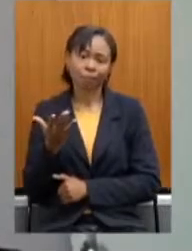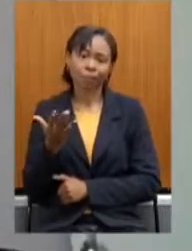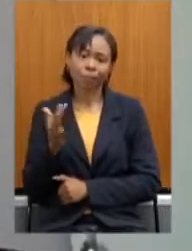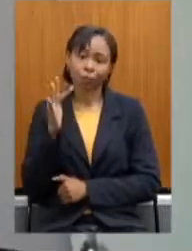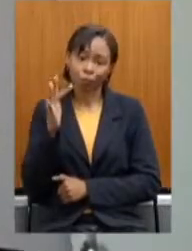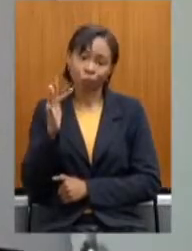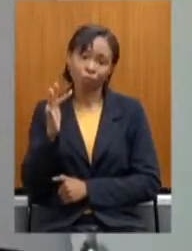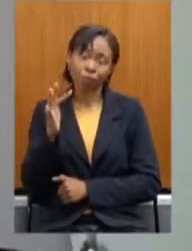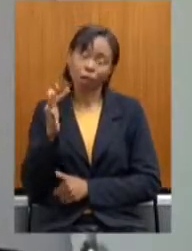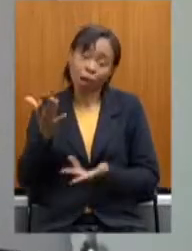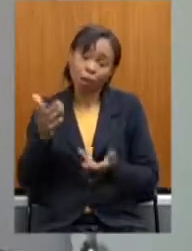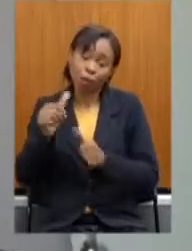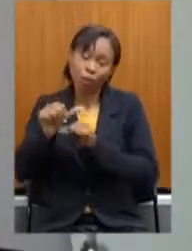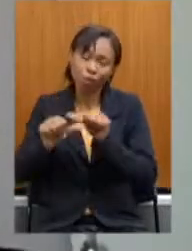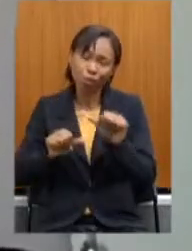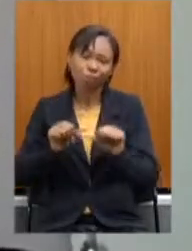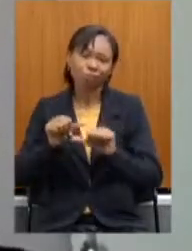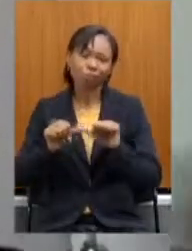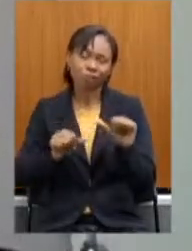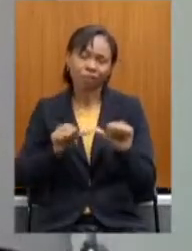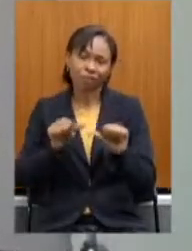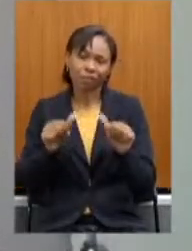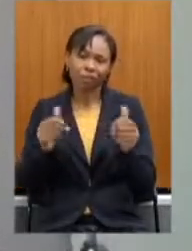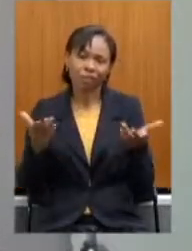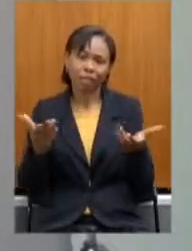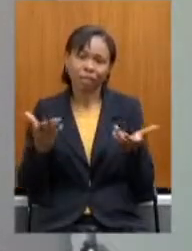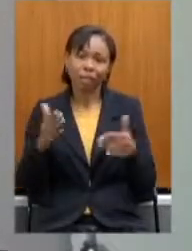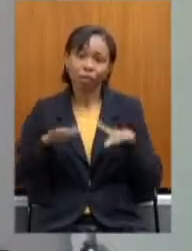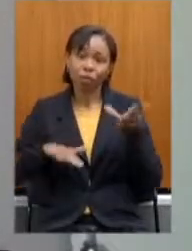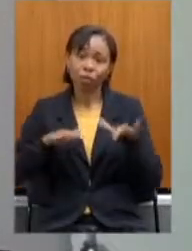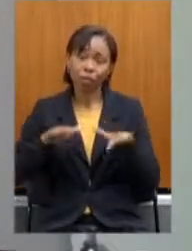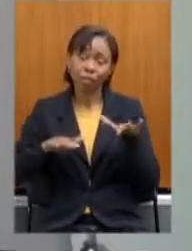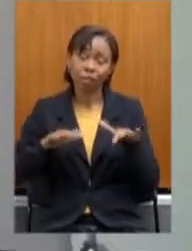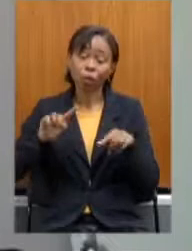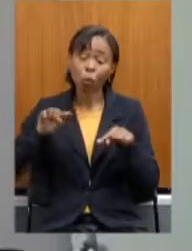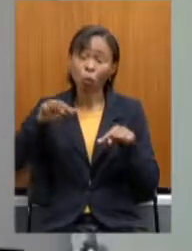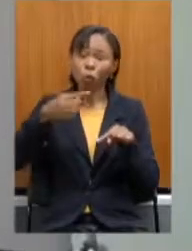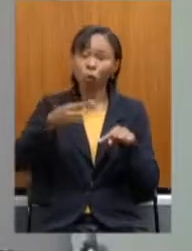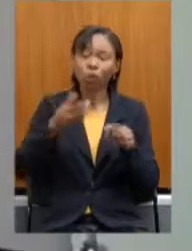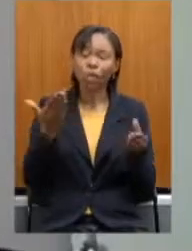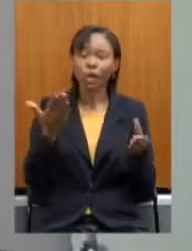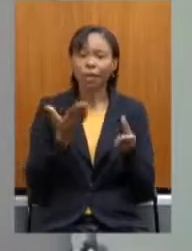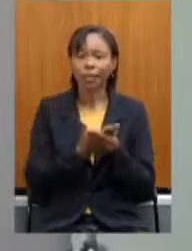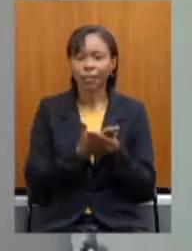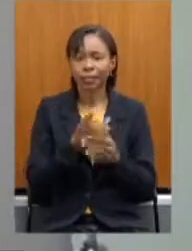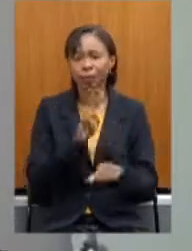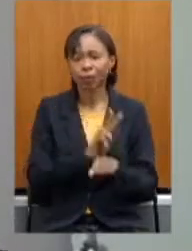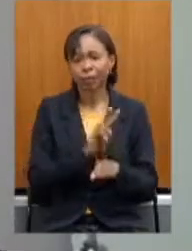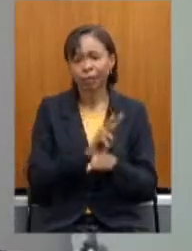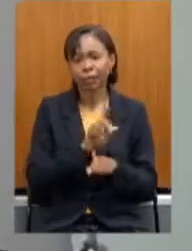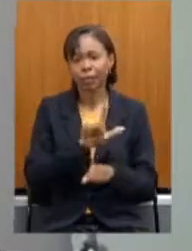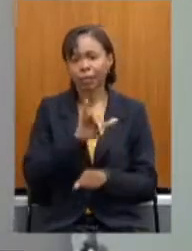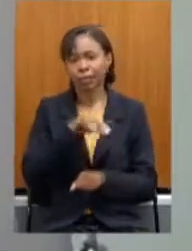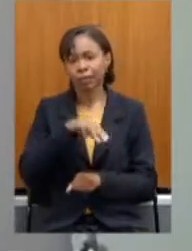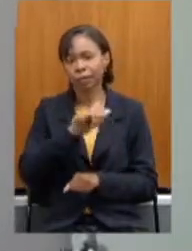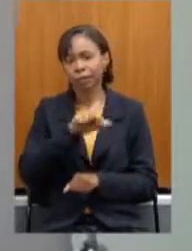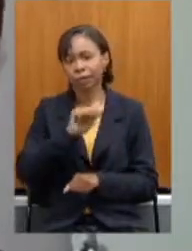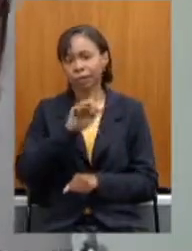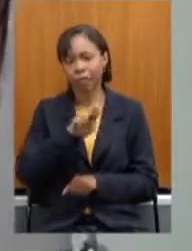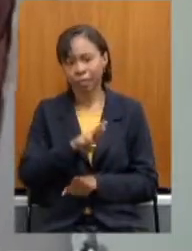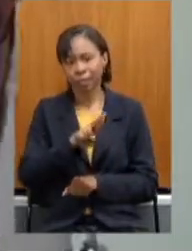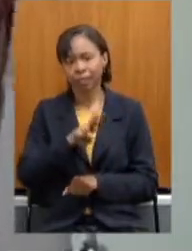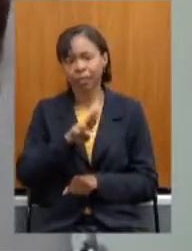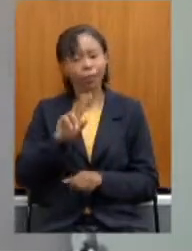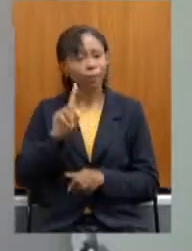deferidas. Podemos ter, inclusive, nos próximos dias, liminares, suspendendo a aplicação, por exemplo, das